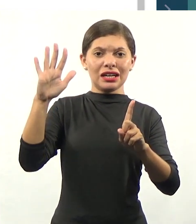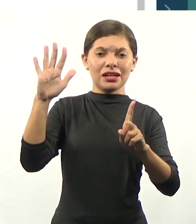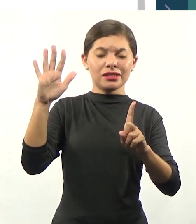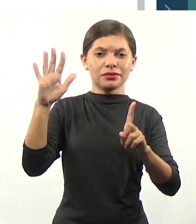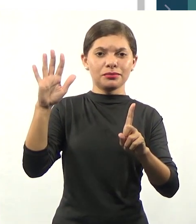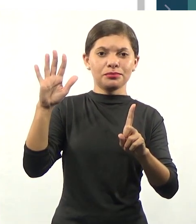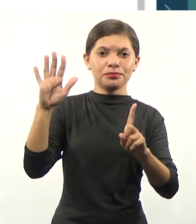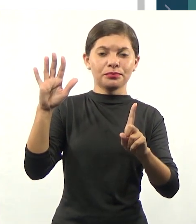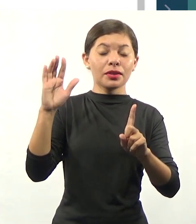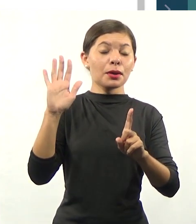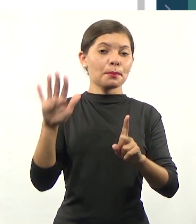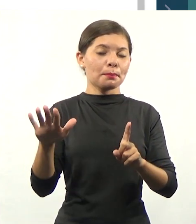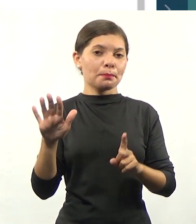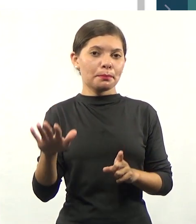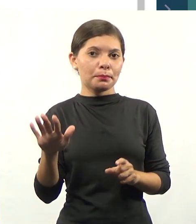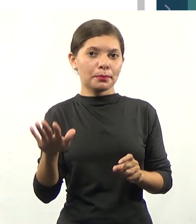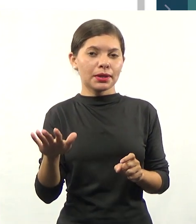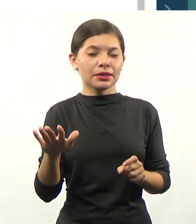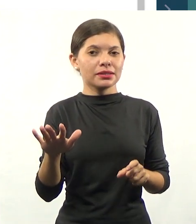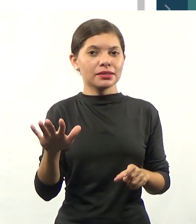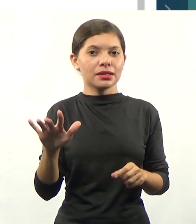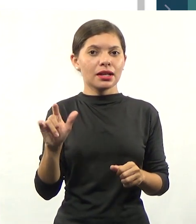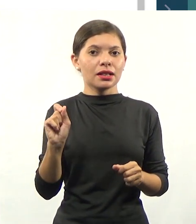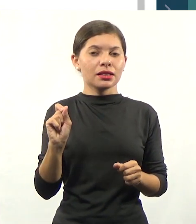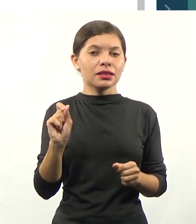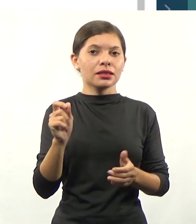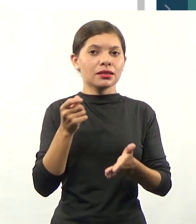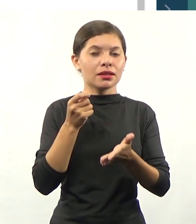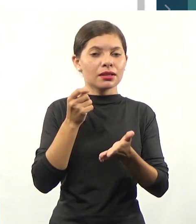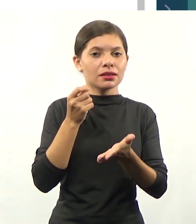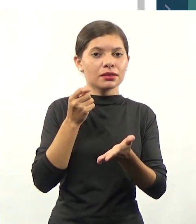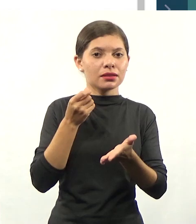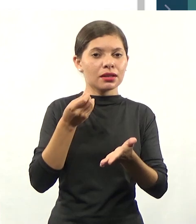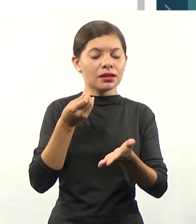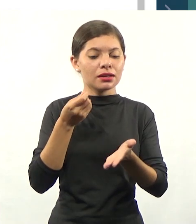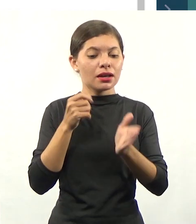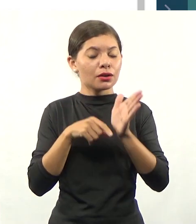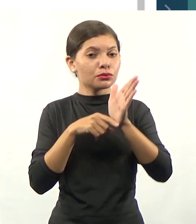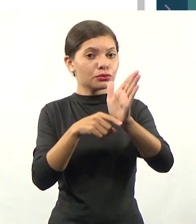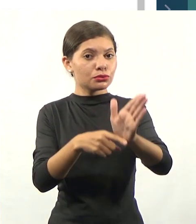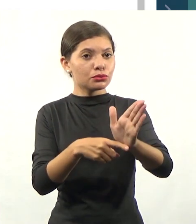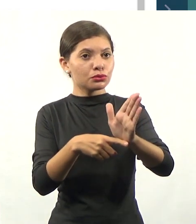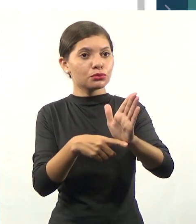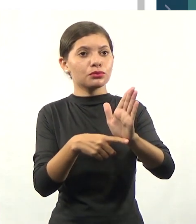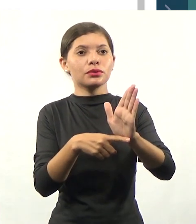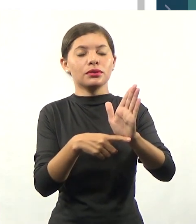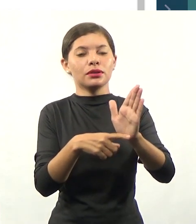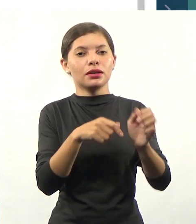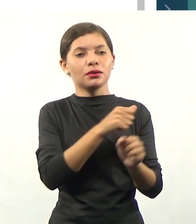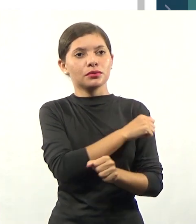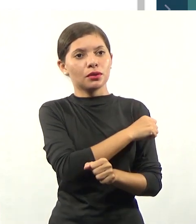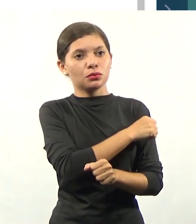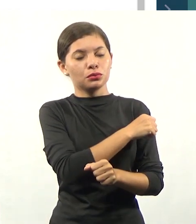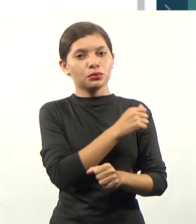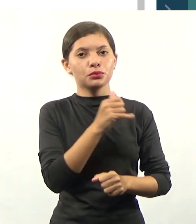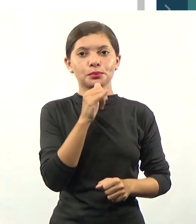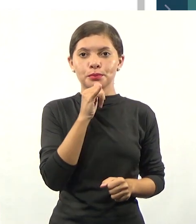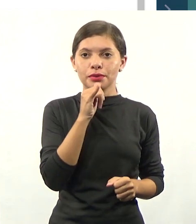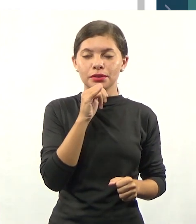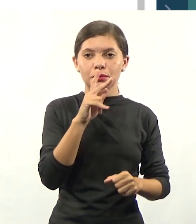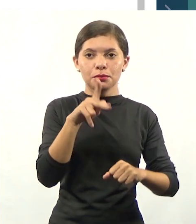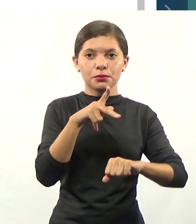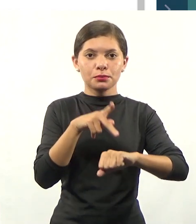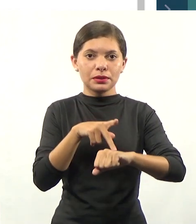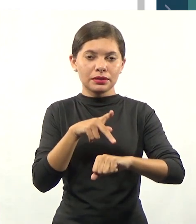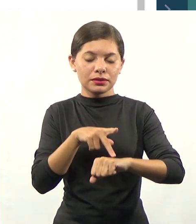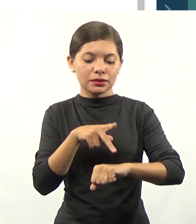de apoio ao aluno, mas são fornecidos subsídios aos alunos. Por exemplo, Austrália, Calandá, Chile, Holanda, Nova